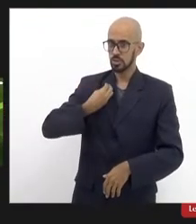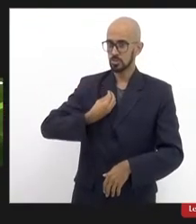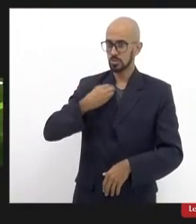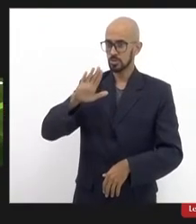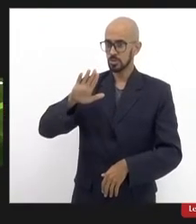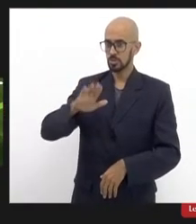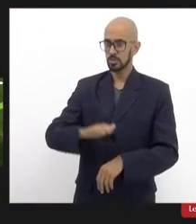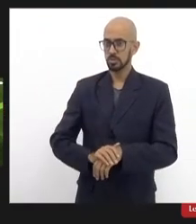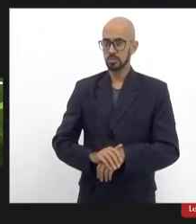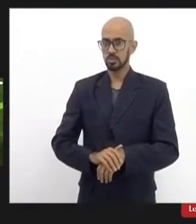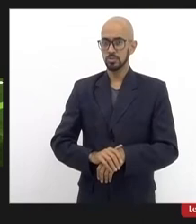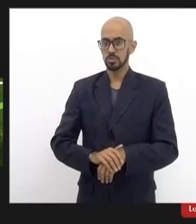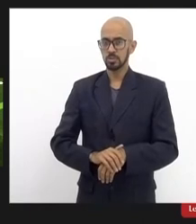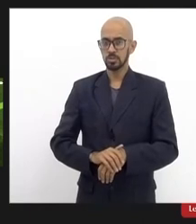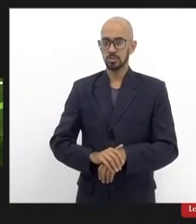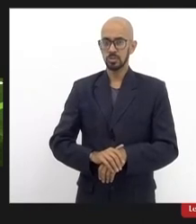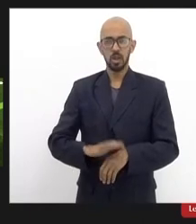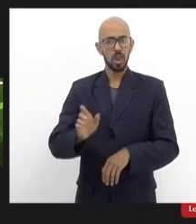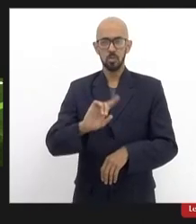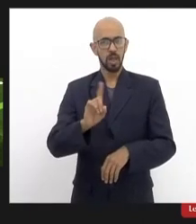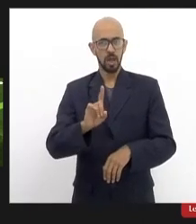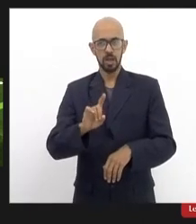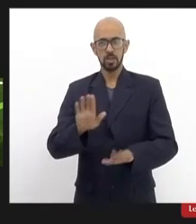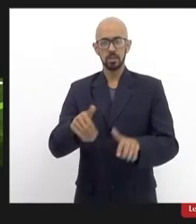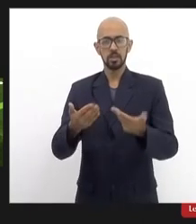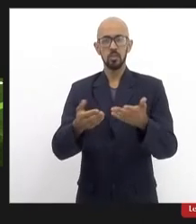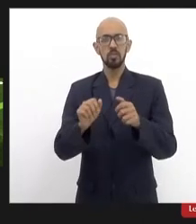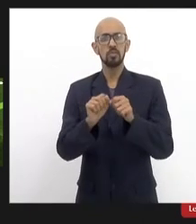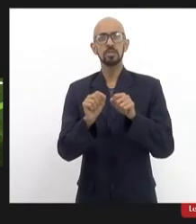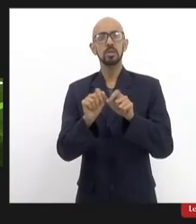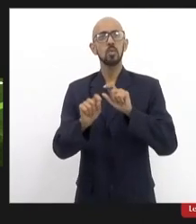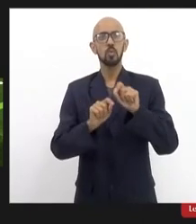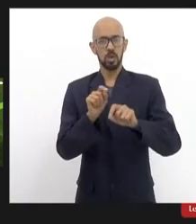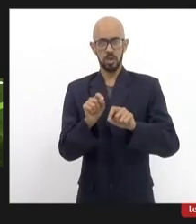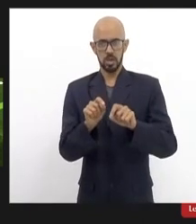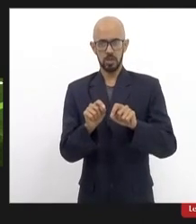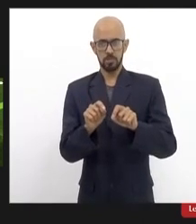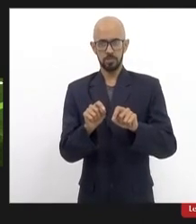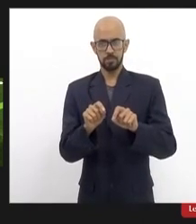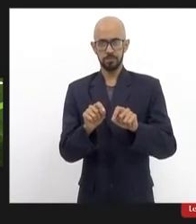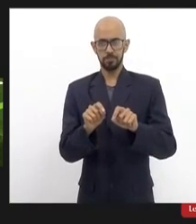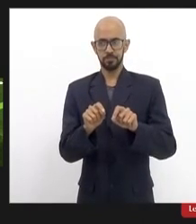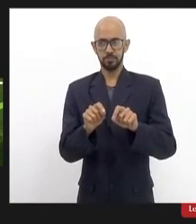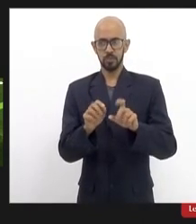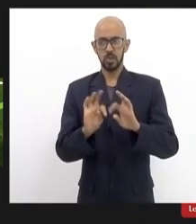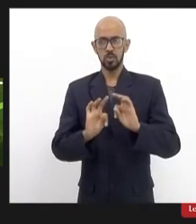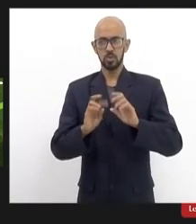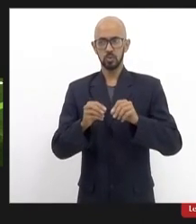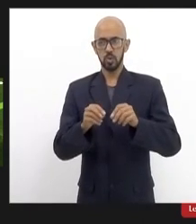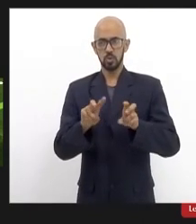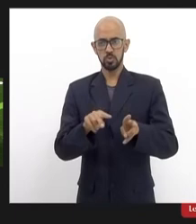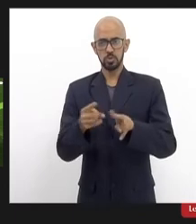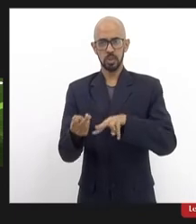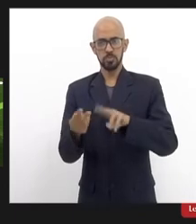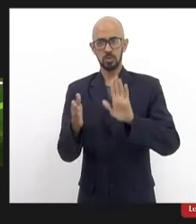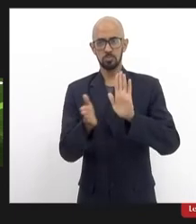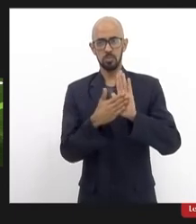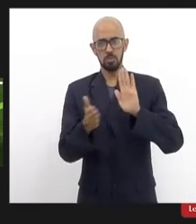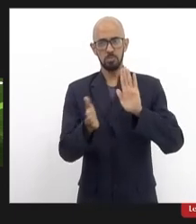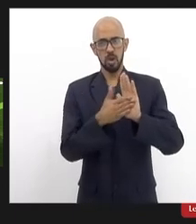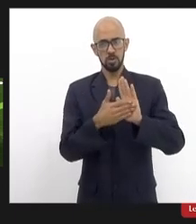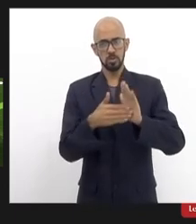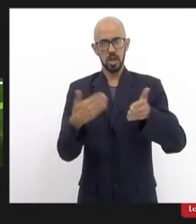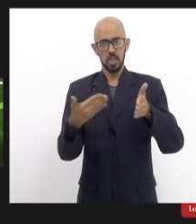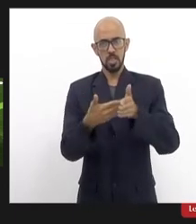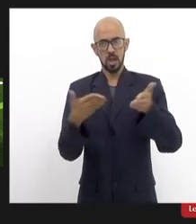não se encontra bom então vamos fazer o seguinte olha aqui os encaminhamentos propostos até agora